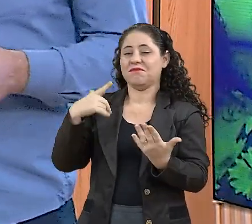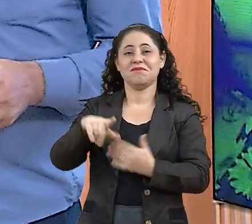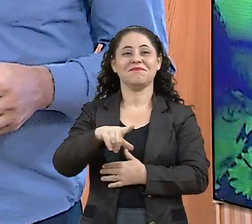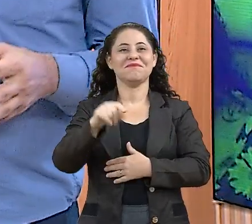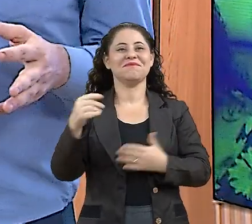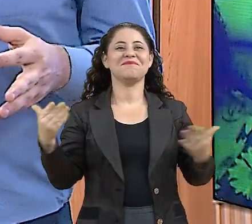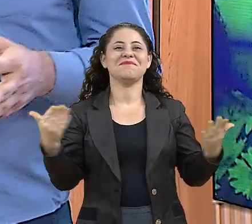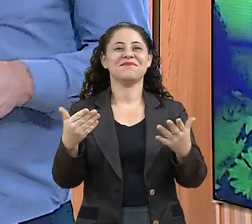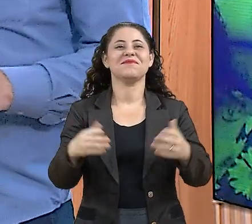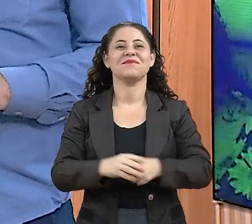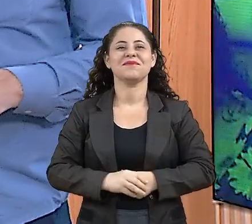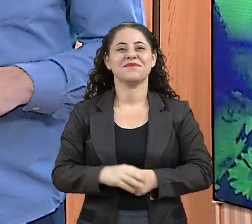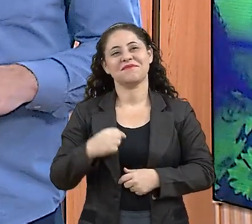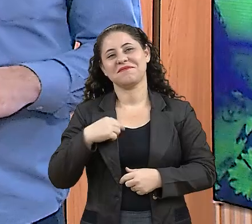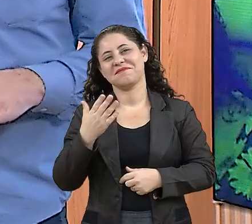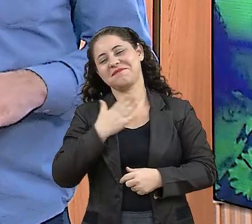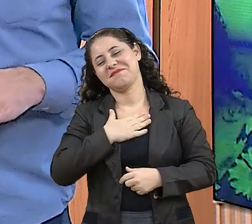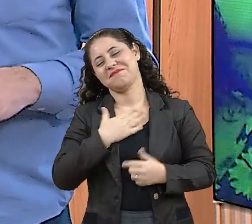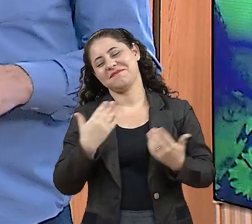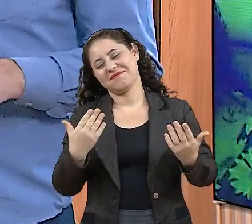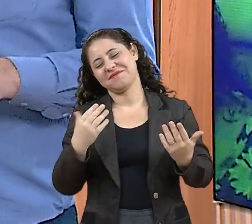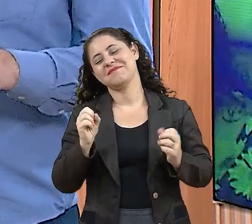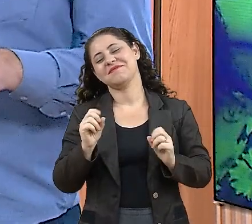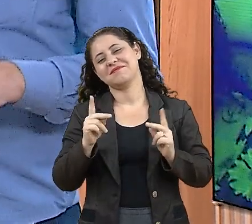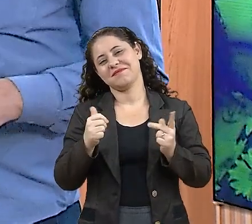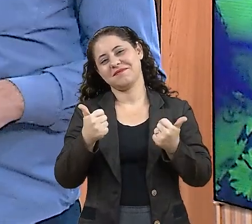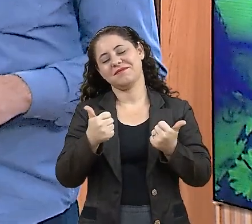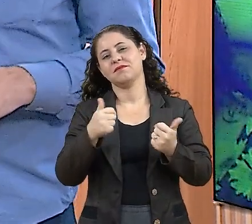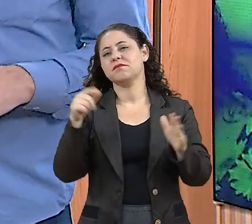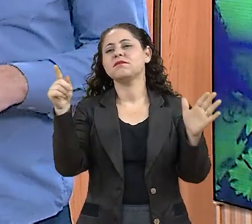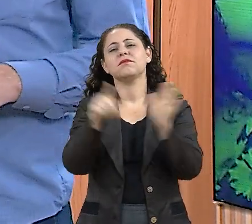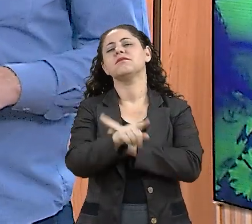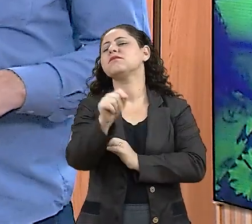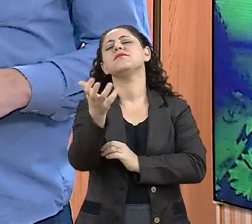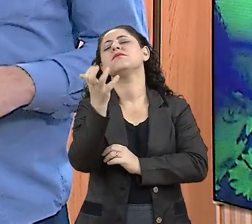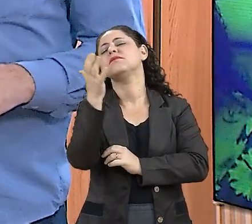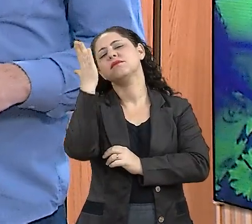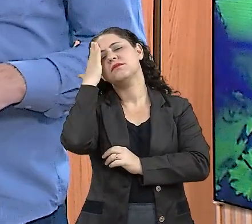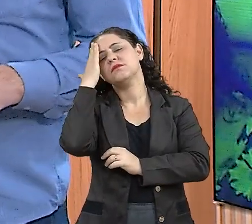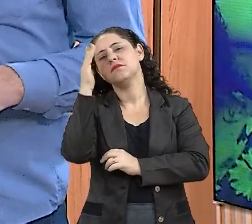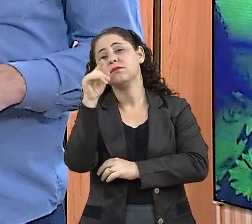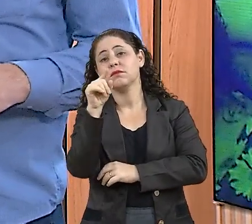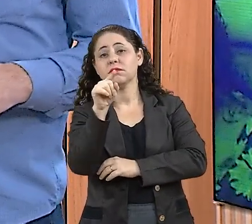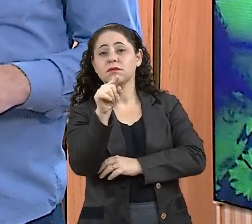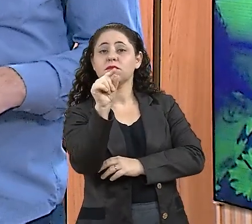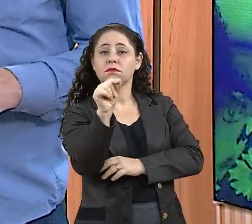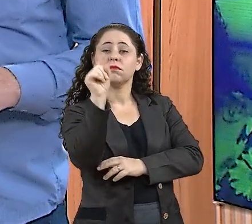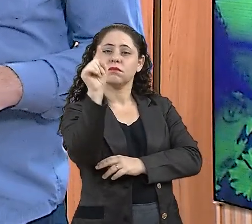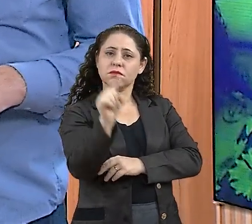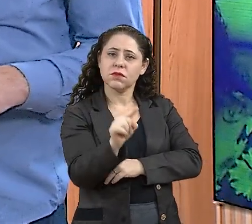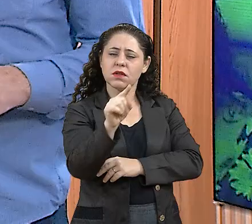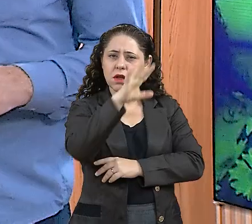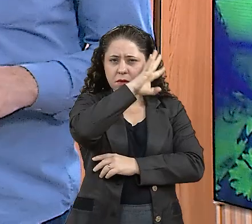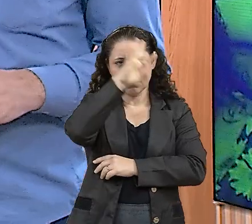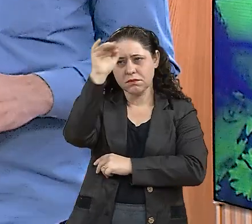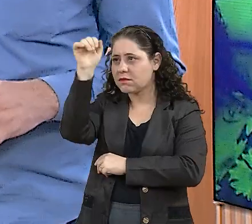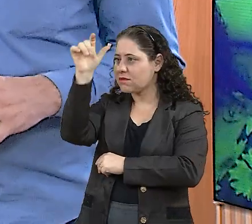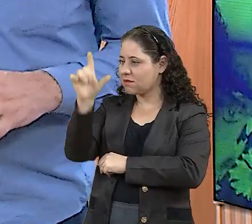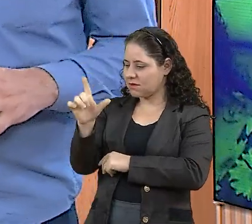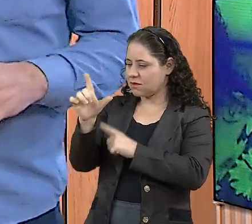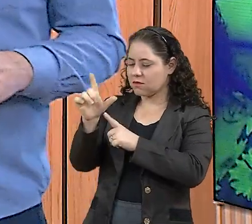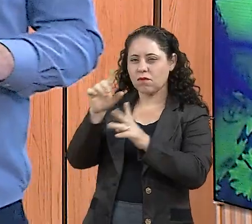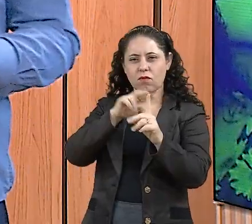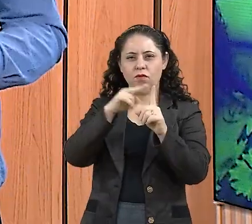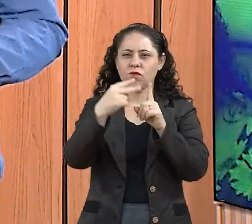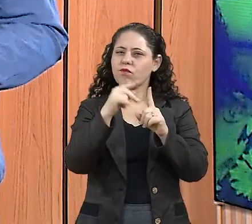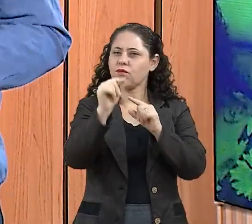vez. Caiu na minha, então. Caiu na sua. E a pergunta é a seguinte. saber? Para você, o que é ser sumatogrossense? Na sua visão,